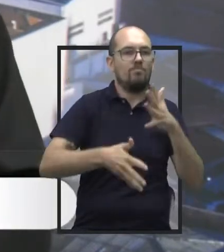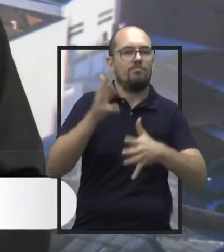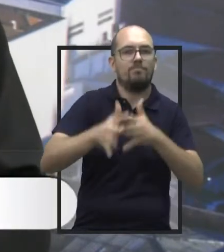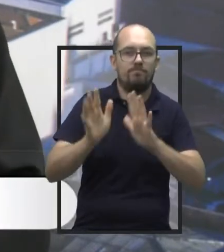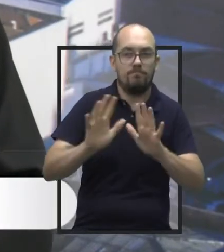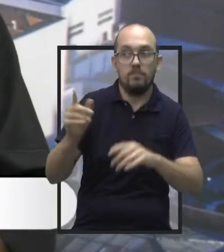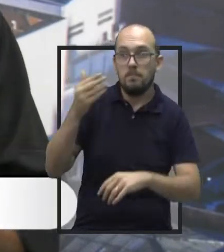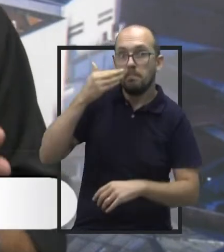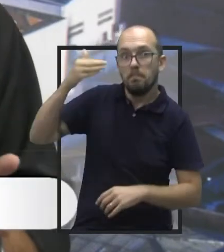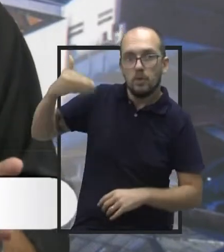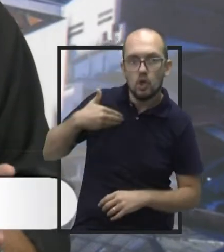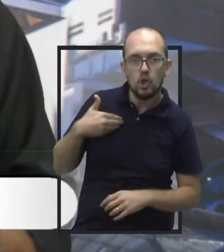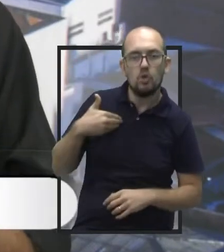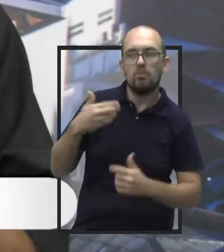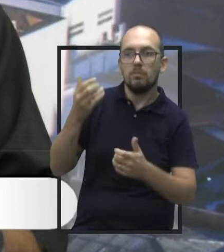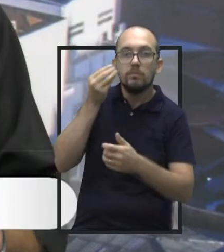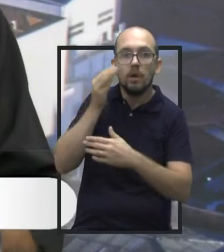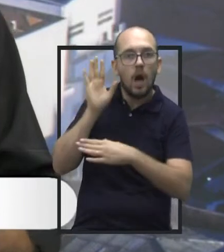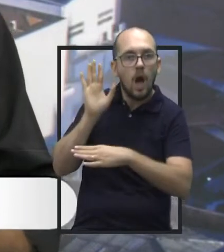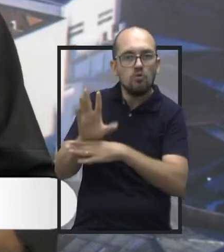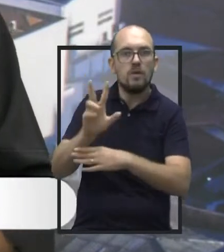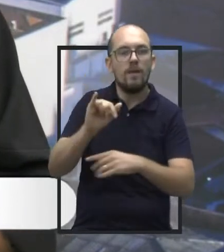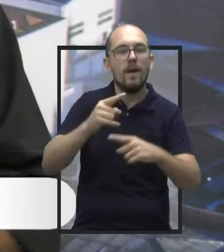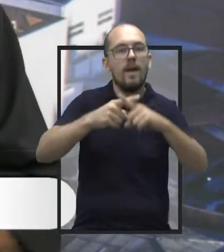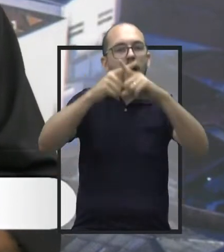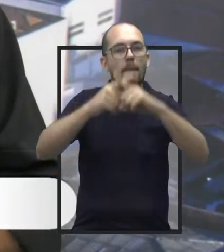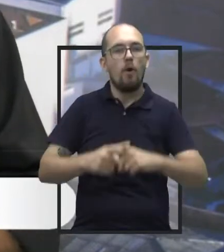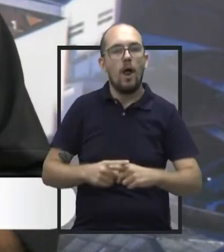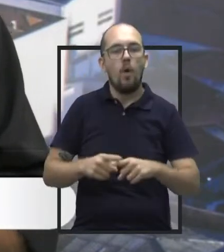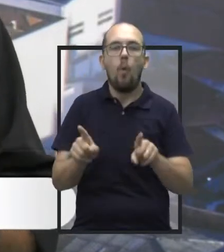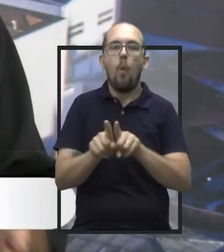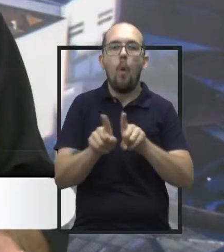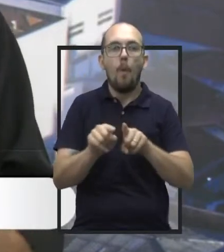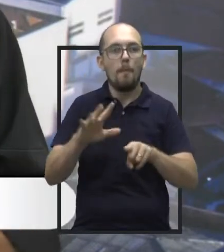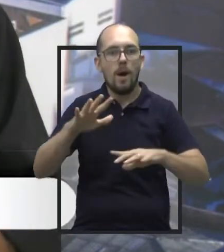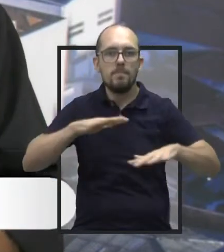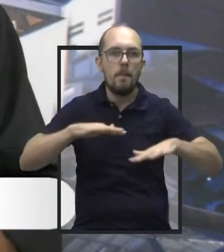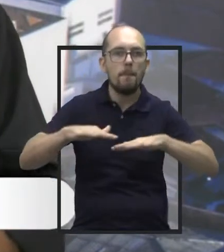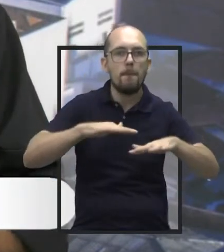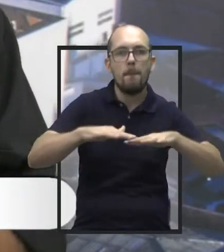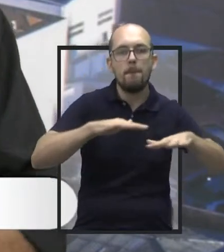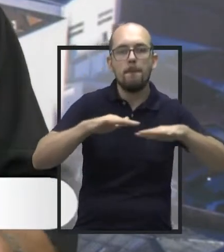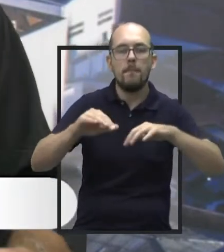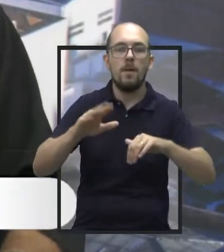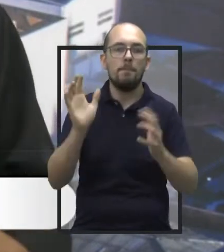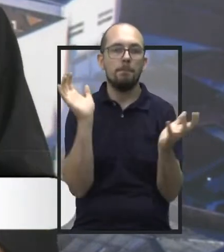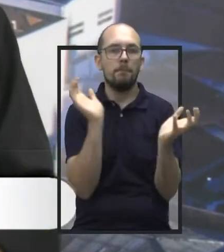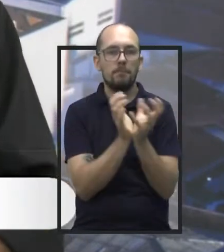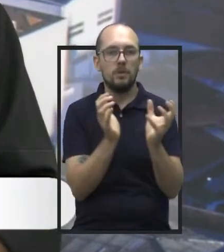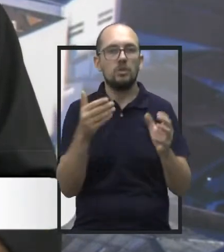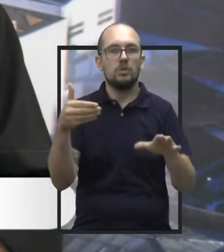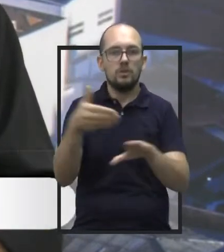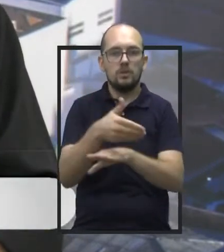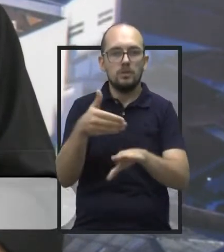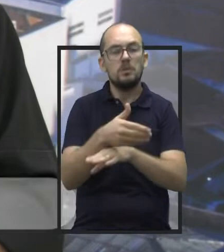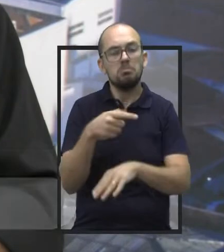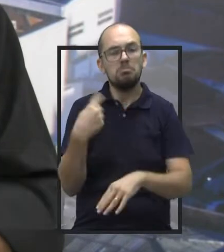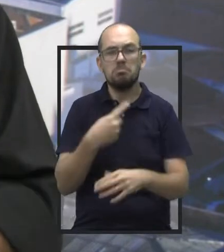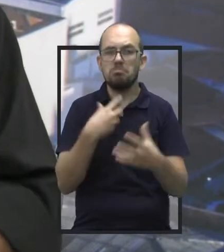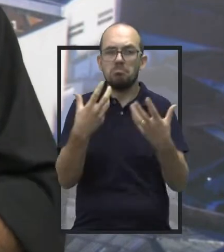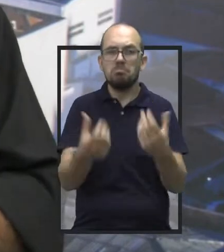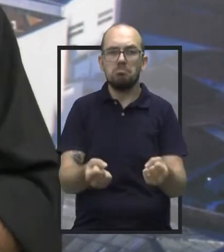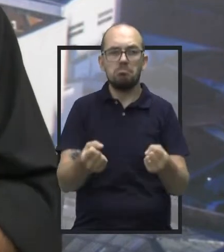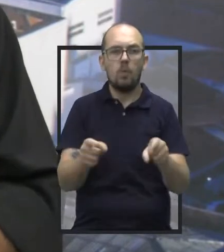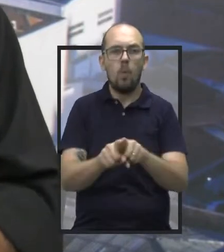é criar esse projeto, que vai ajudar a ter os campeonatos mais competitivos, vai ter mais times participando, nós vamos fazer para